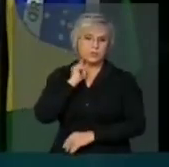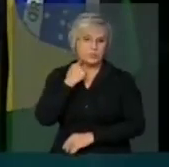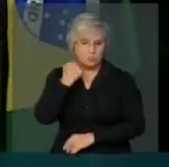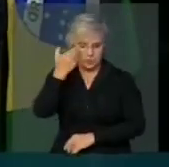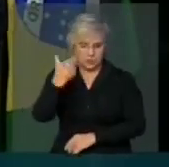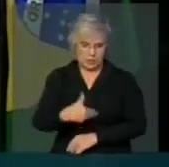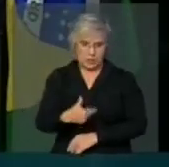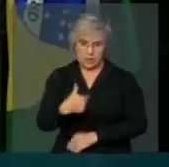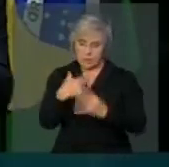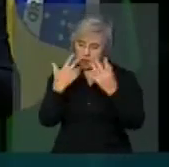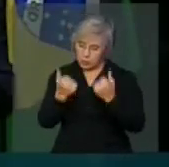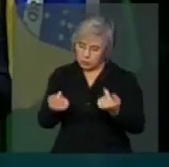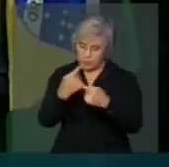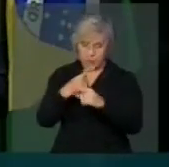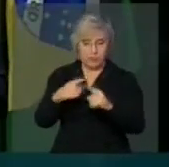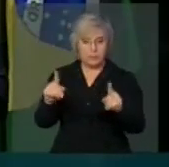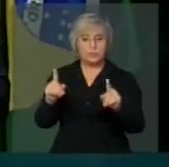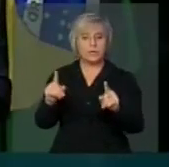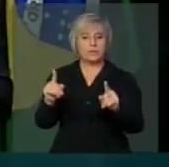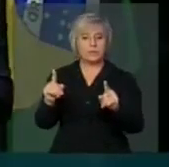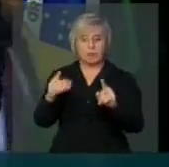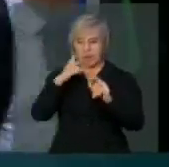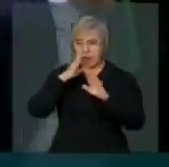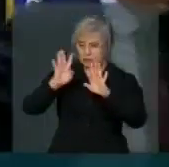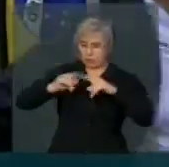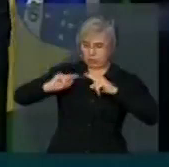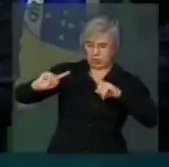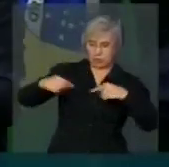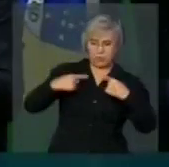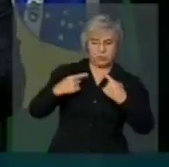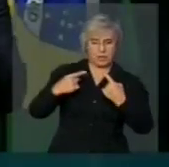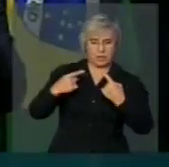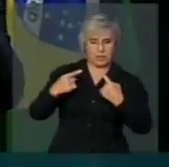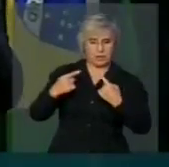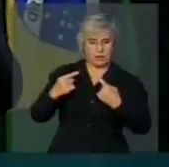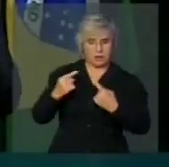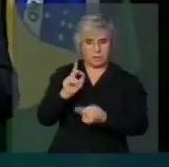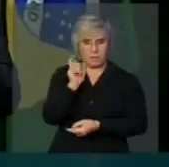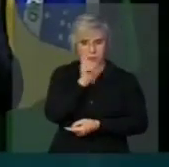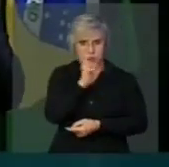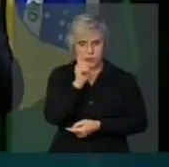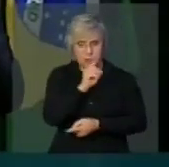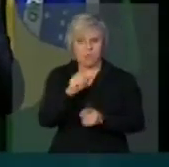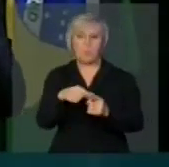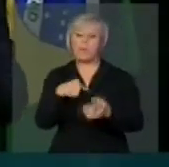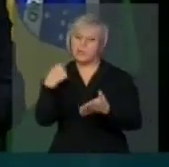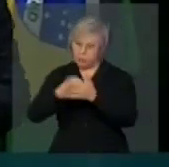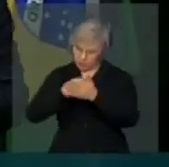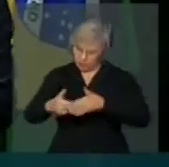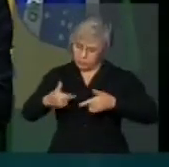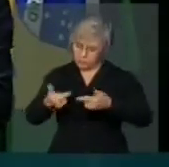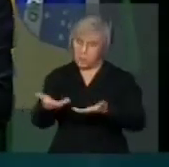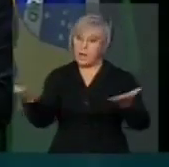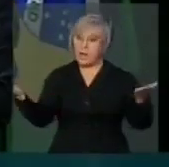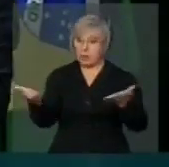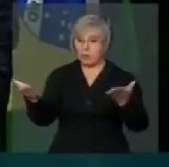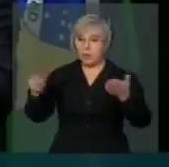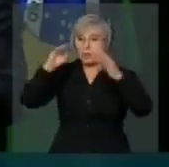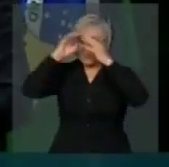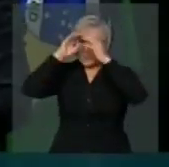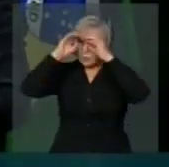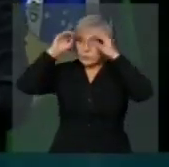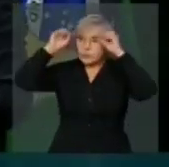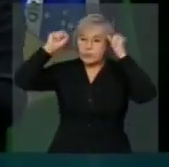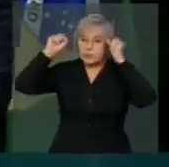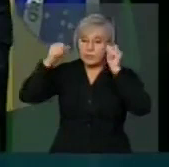sem lutar. É bom que agora no Supremo Tribunal Federal, esse